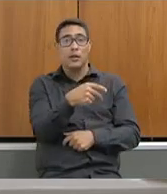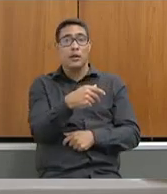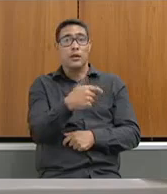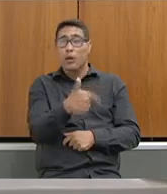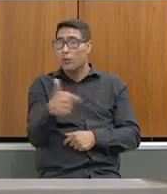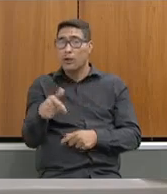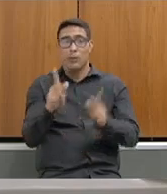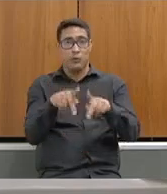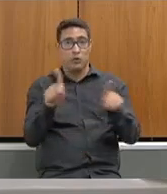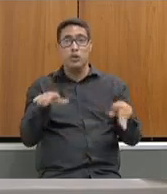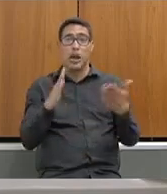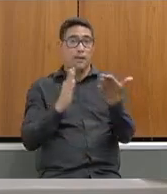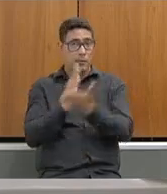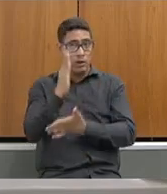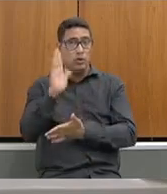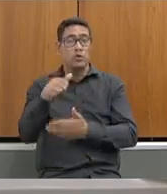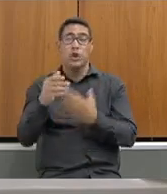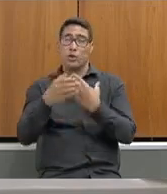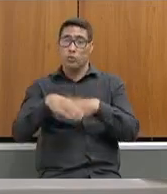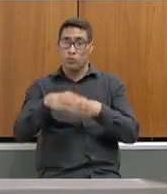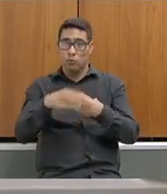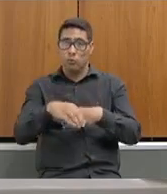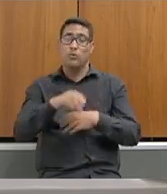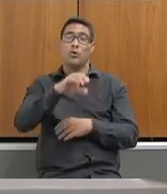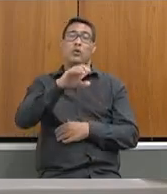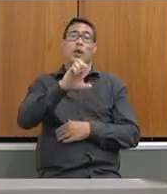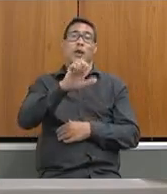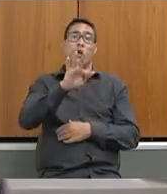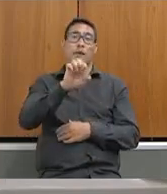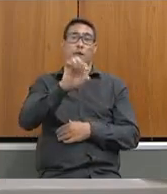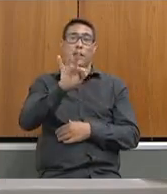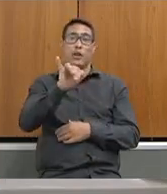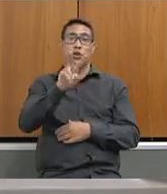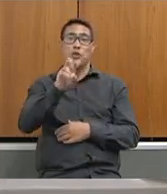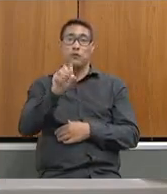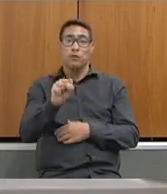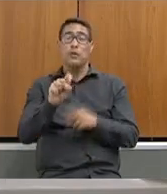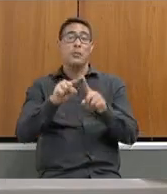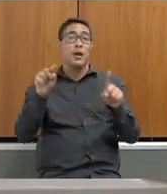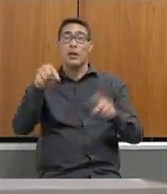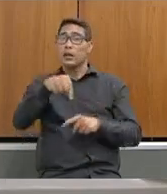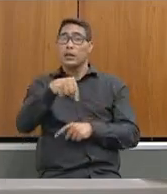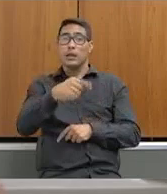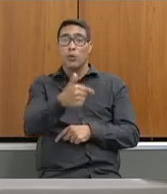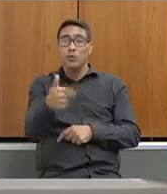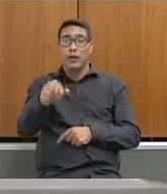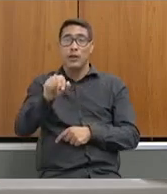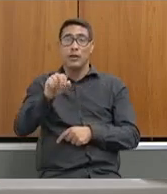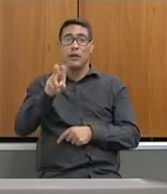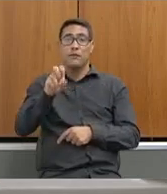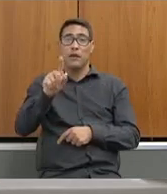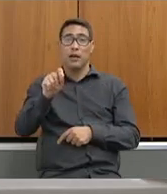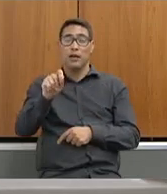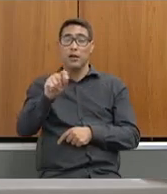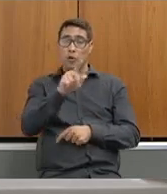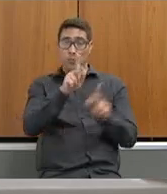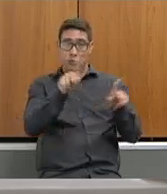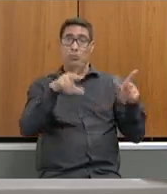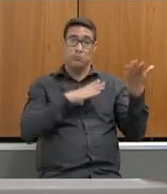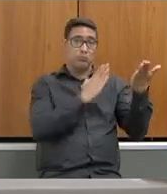concurso, já estamos nomeando os efetivos e, às vezes, nós não temos a vaga naquele local, às vezes, o professor passou e não tem a vaga.